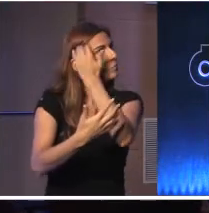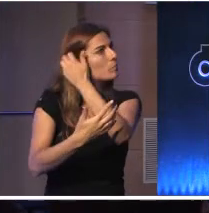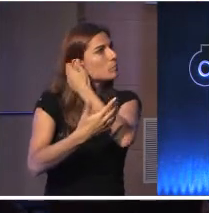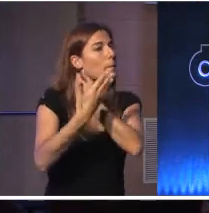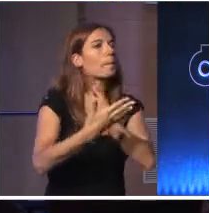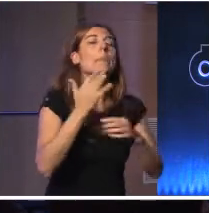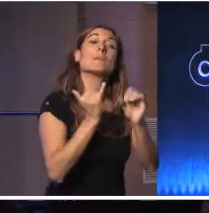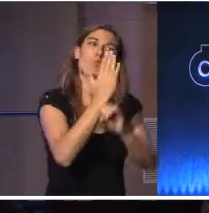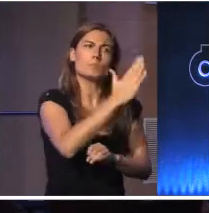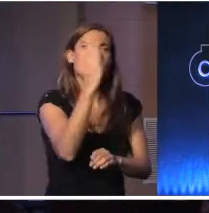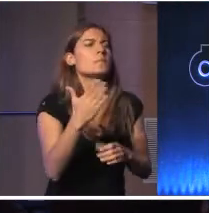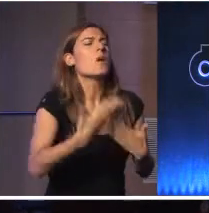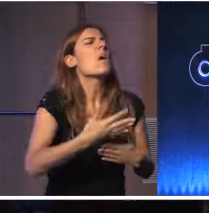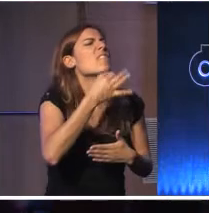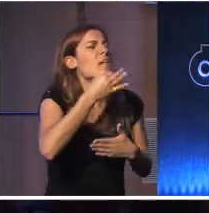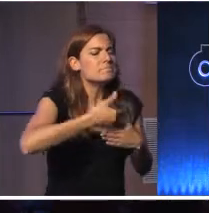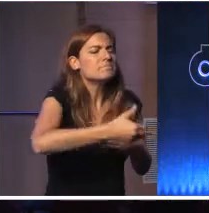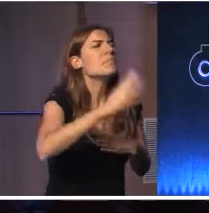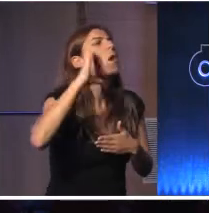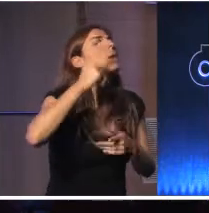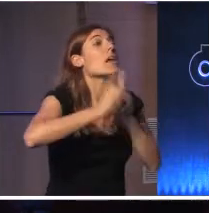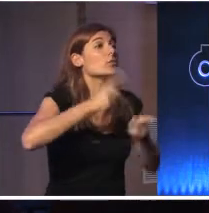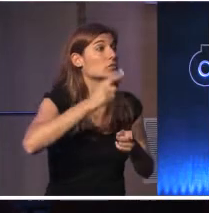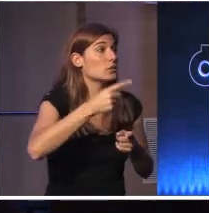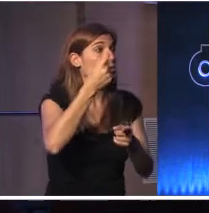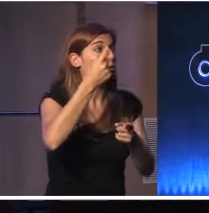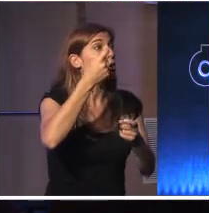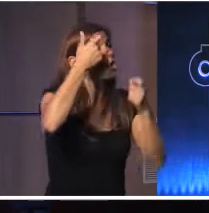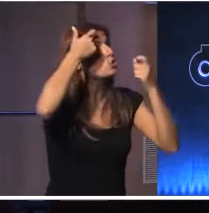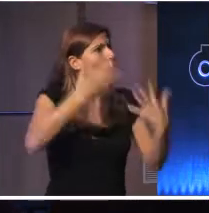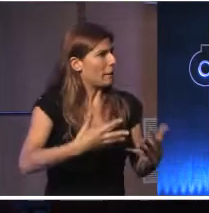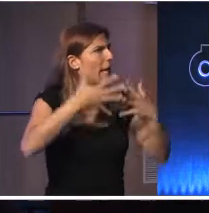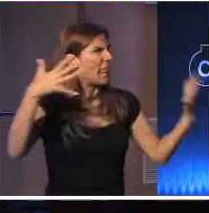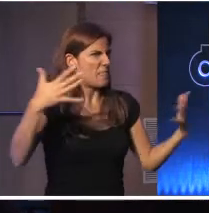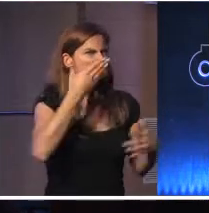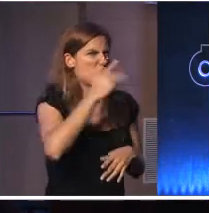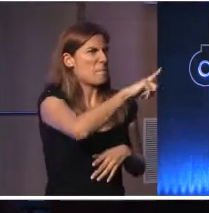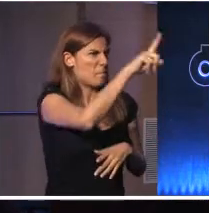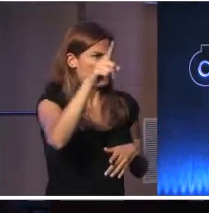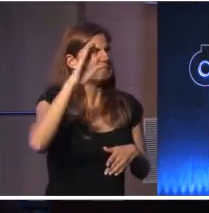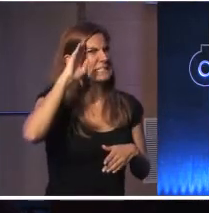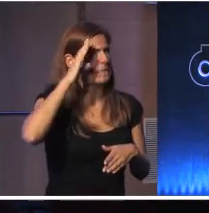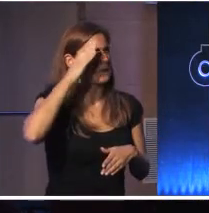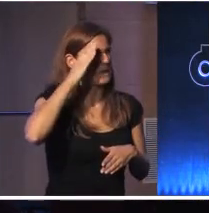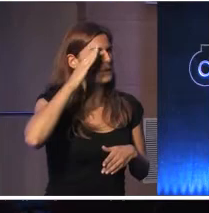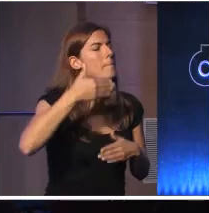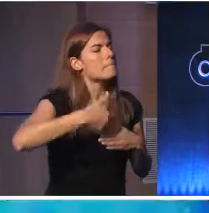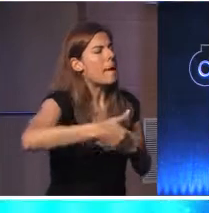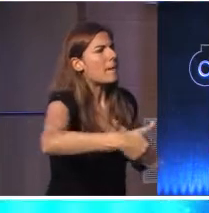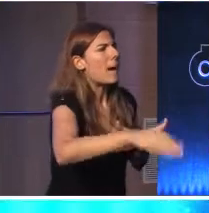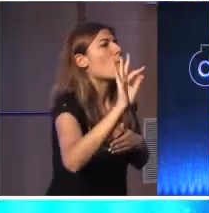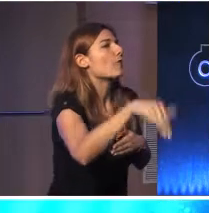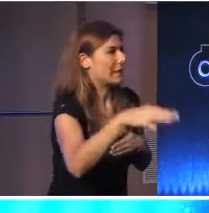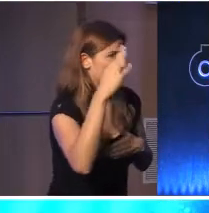daquilo que vai acontecer aqui. Vai haver uma surpresa grande. E eu penso que todos já sabem qual é a surpresa grande. Vai ser mais à tarde.